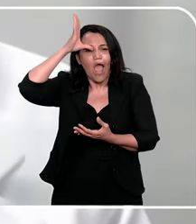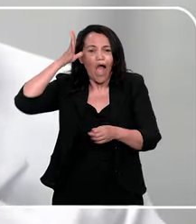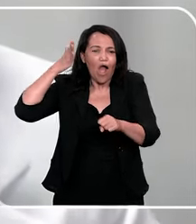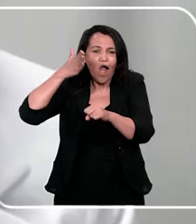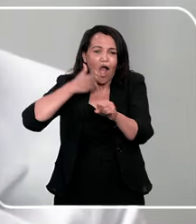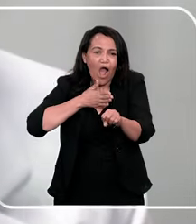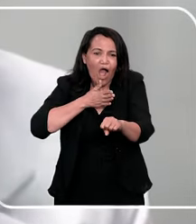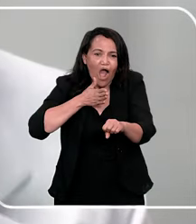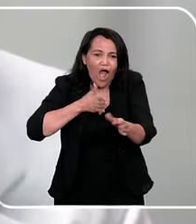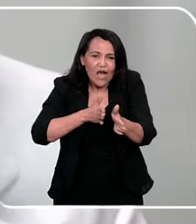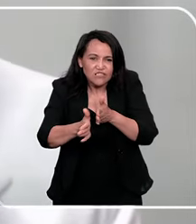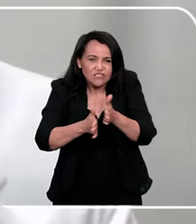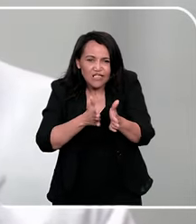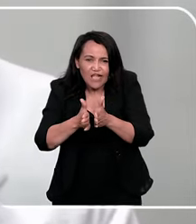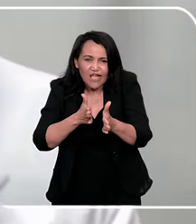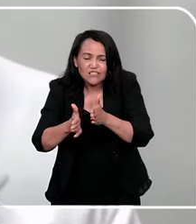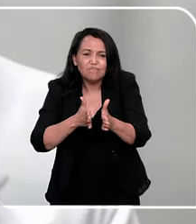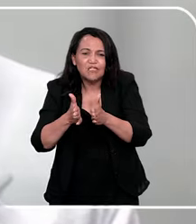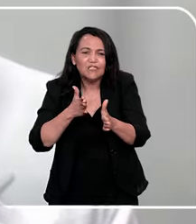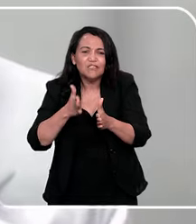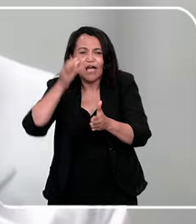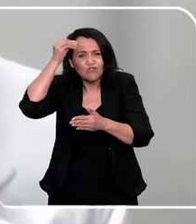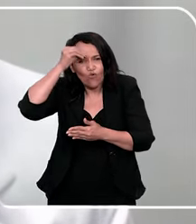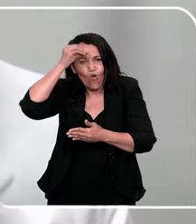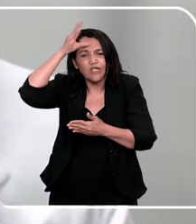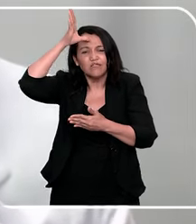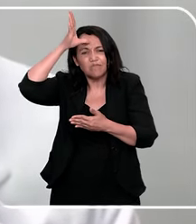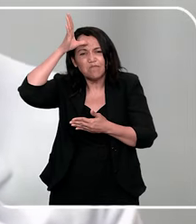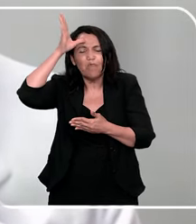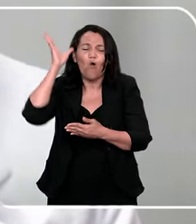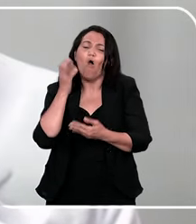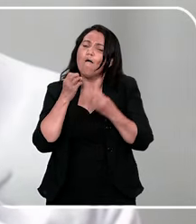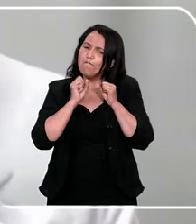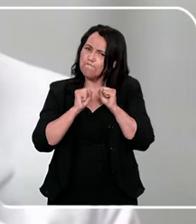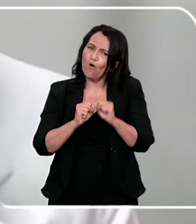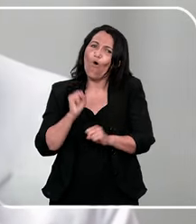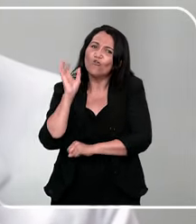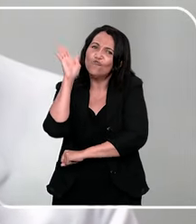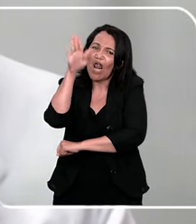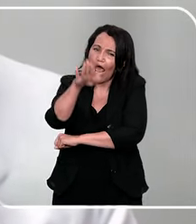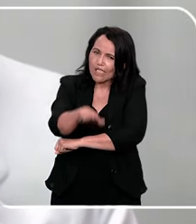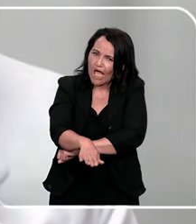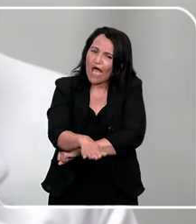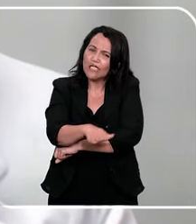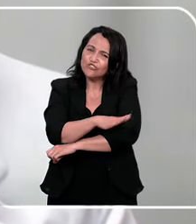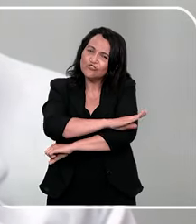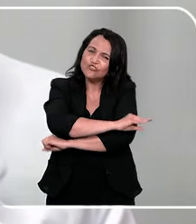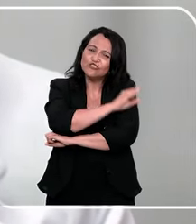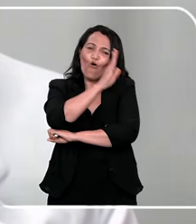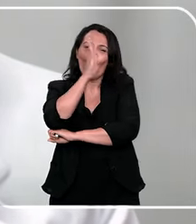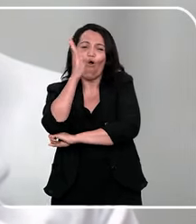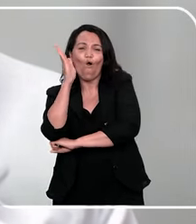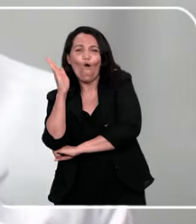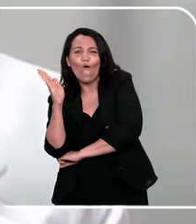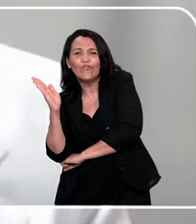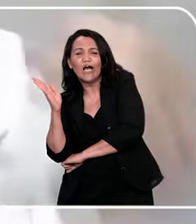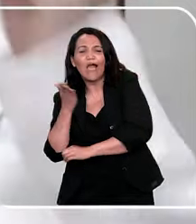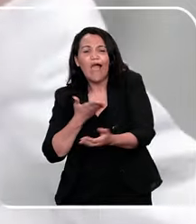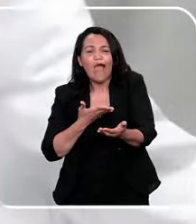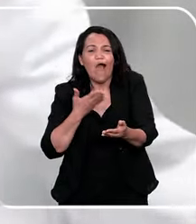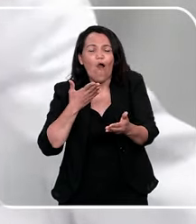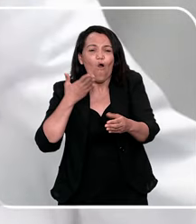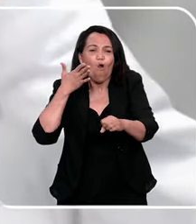ficar uma tarde inteira falando sobre isso, tem muito conhecimento, assim, a ser compartilhado em relação a esse assunto, né,